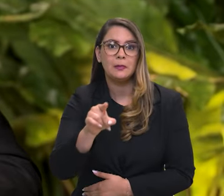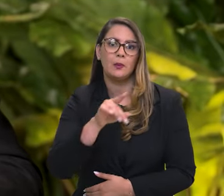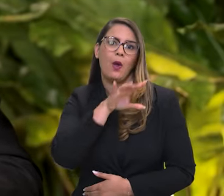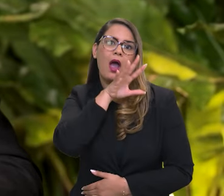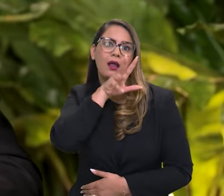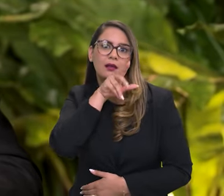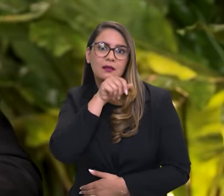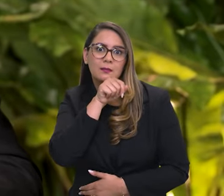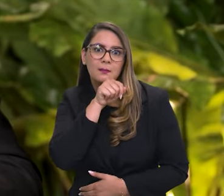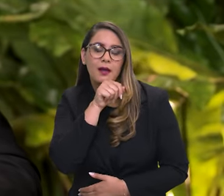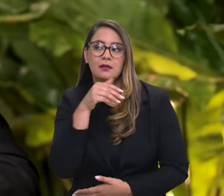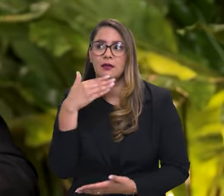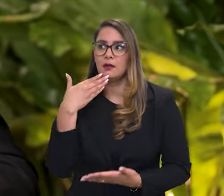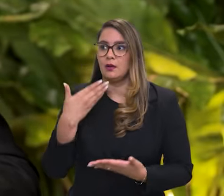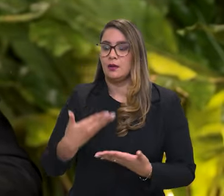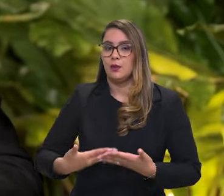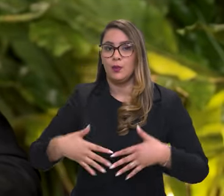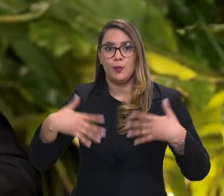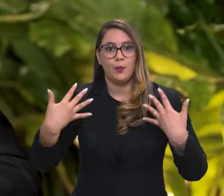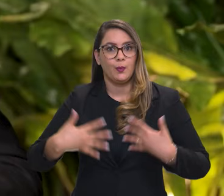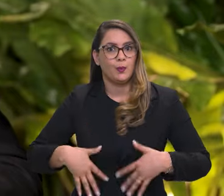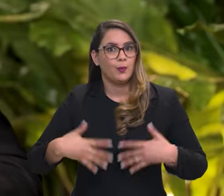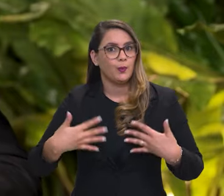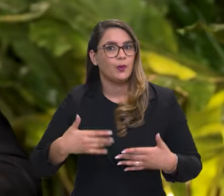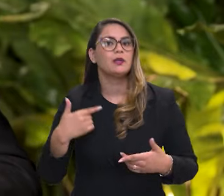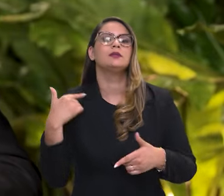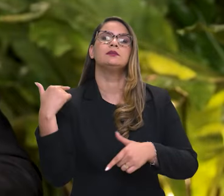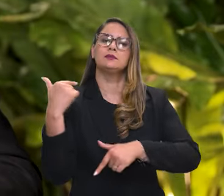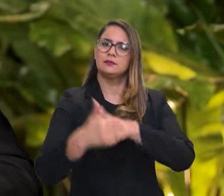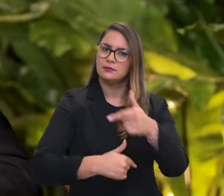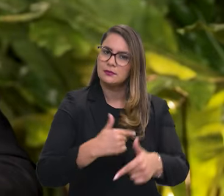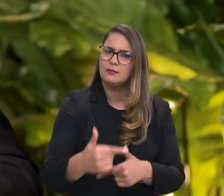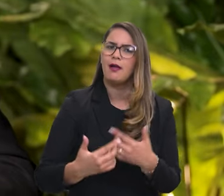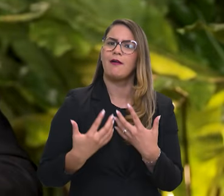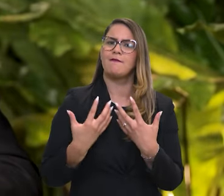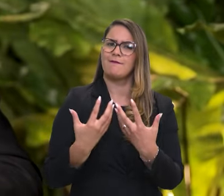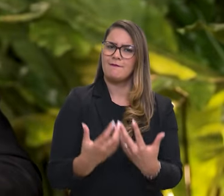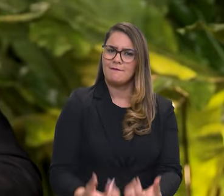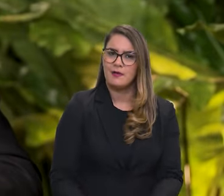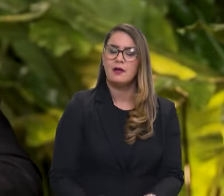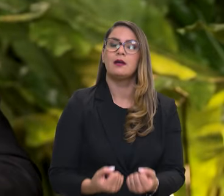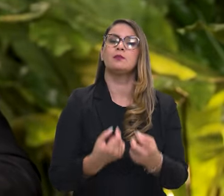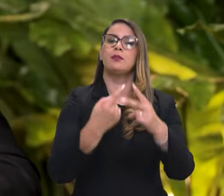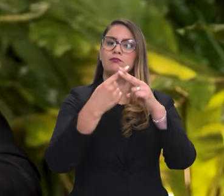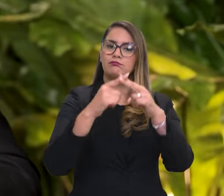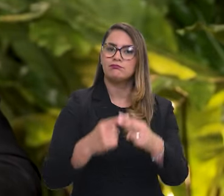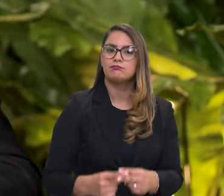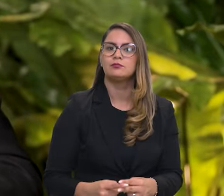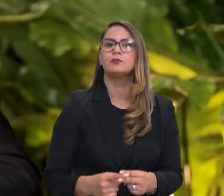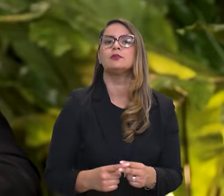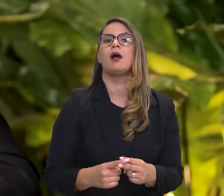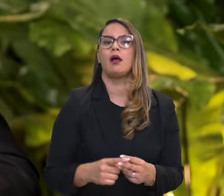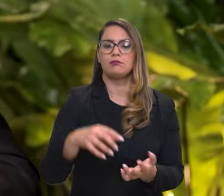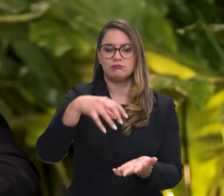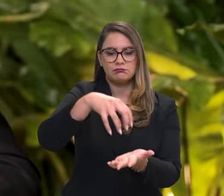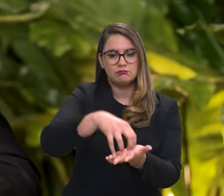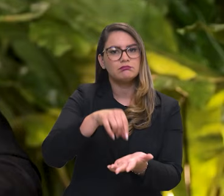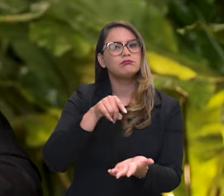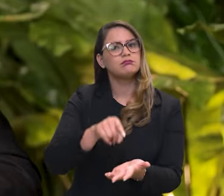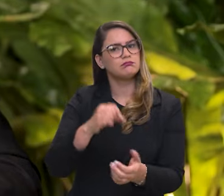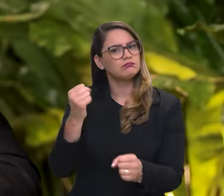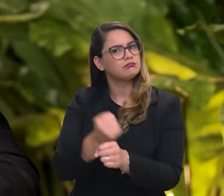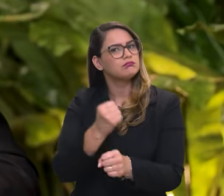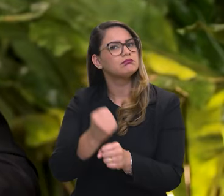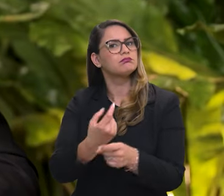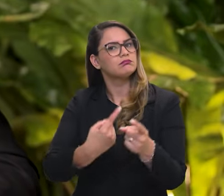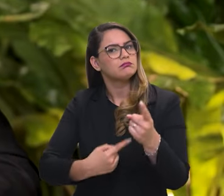mil animais. É assustador esse número. Nós vamos trabalhar muito para reformar os nossos setas.